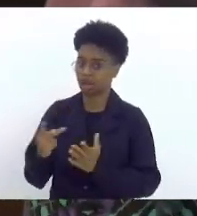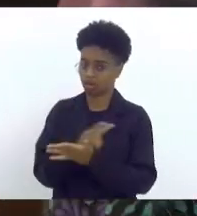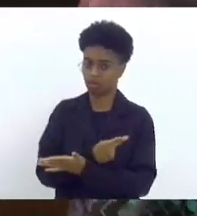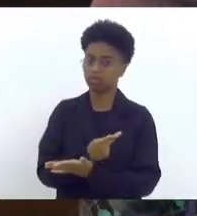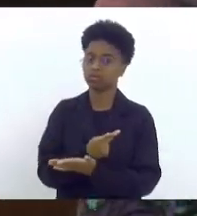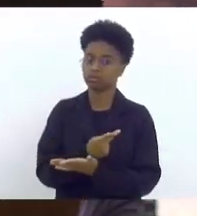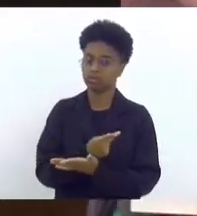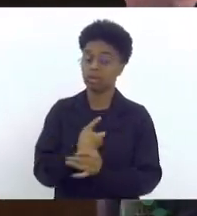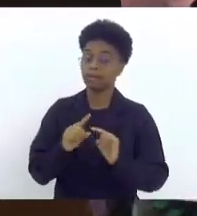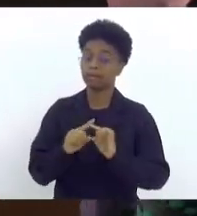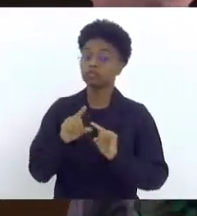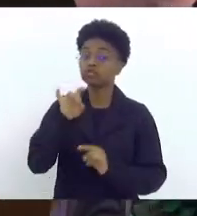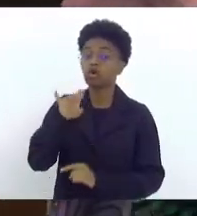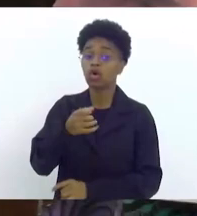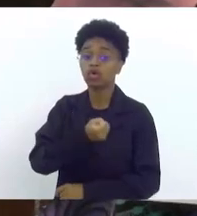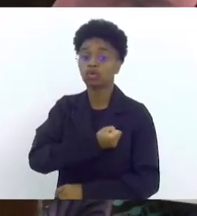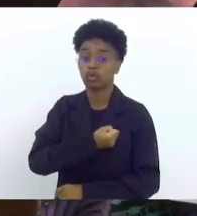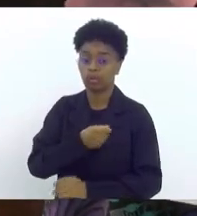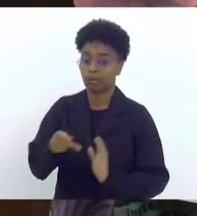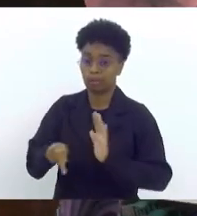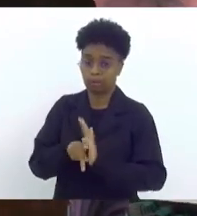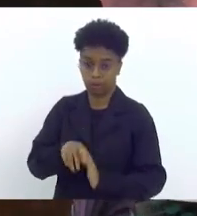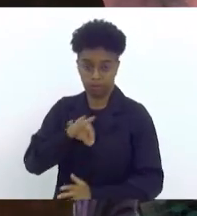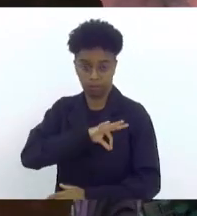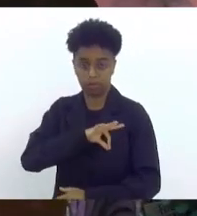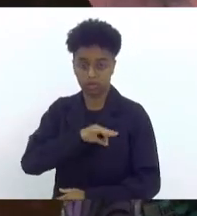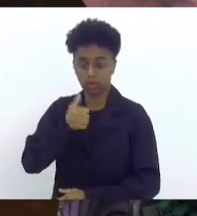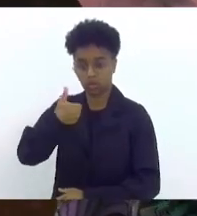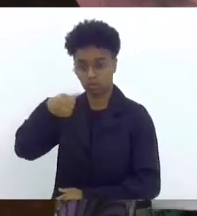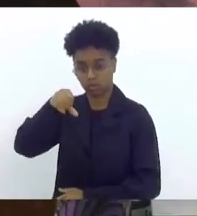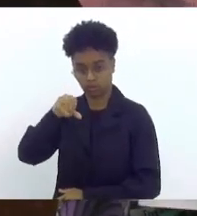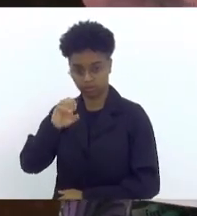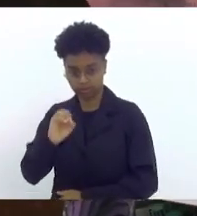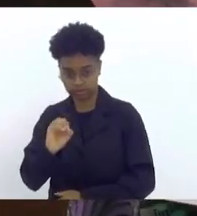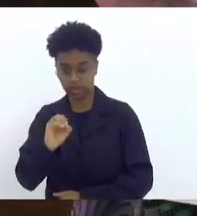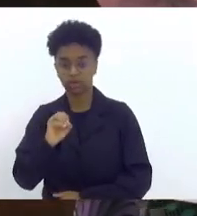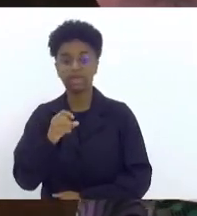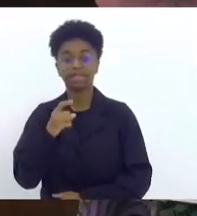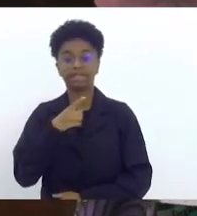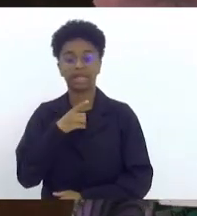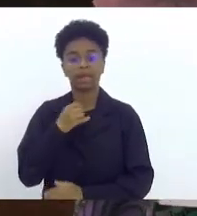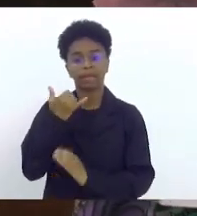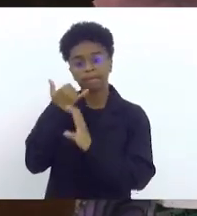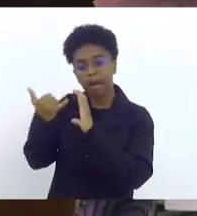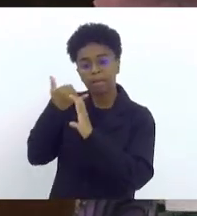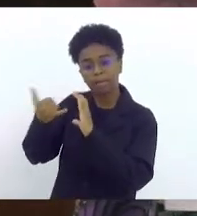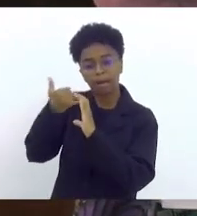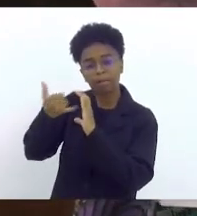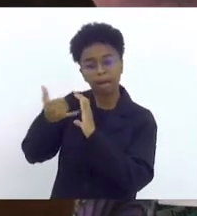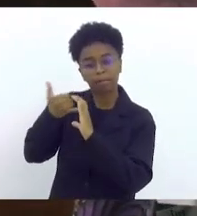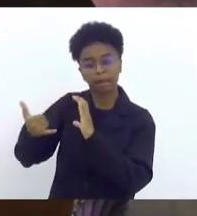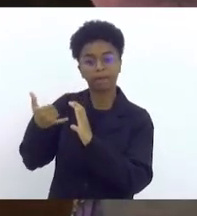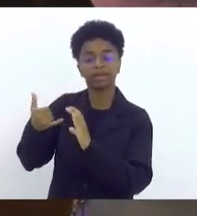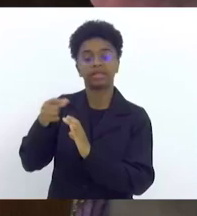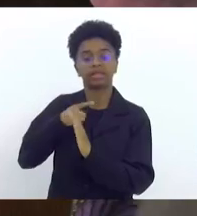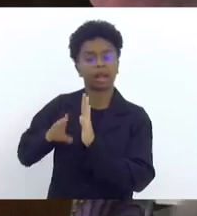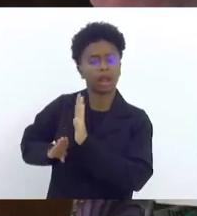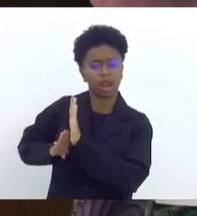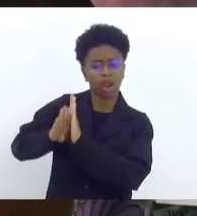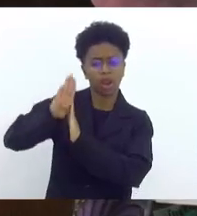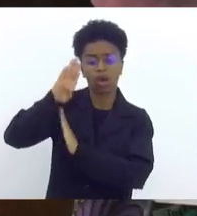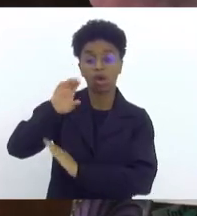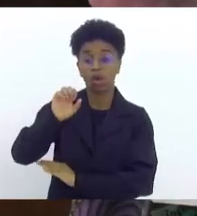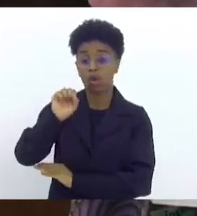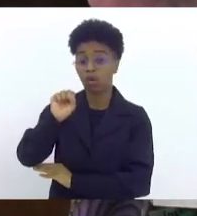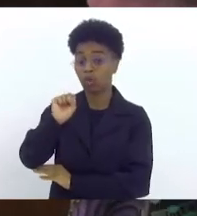o 190, que é o número de emergência da Polícia Militar, recebeu o assustador recorde de